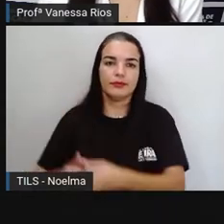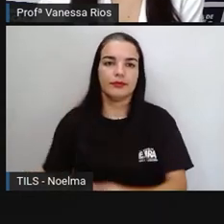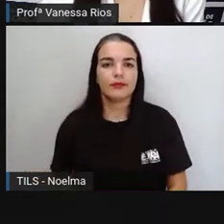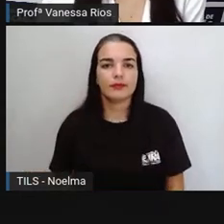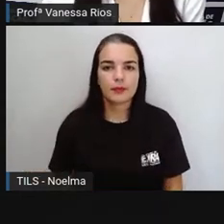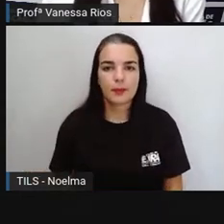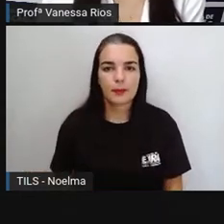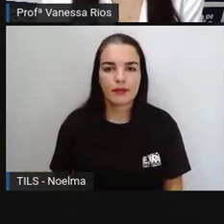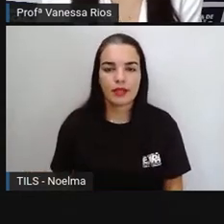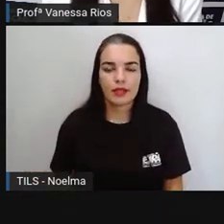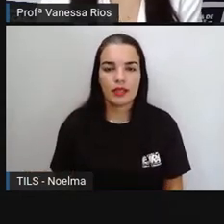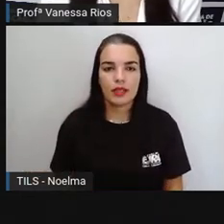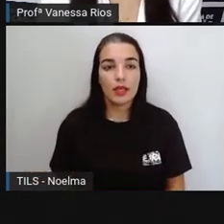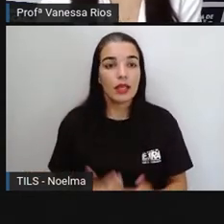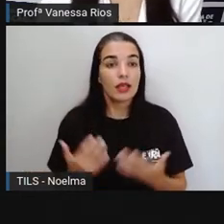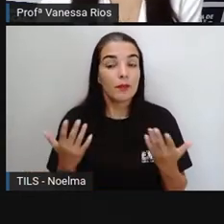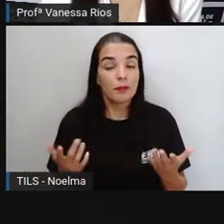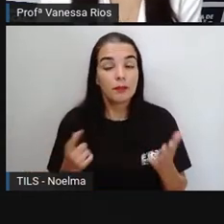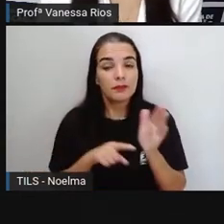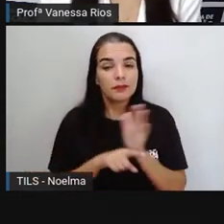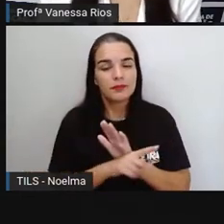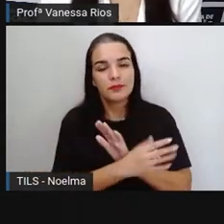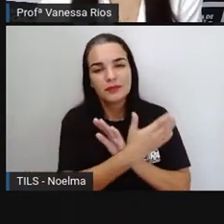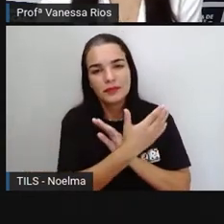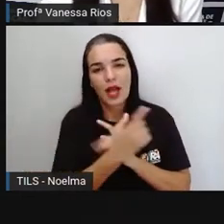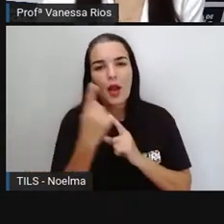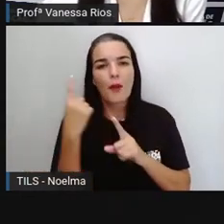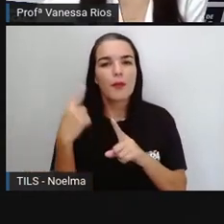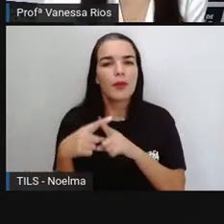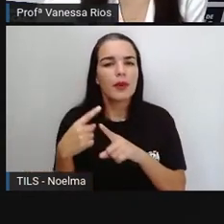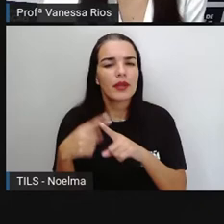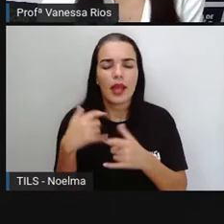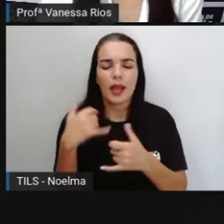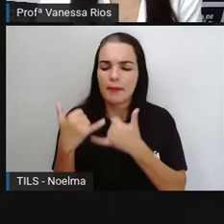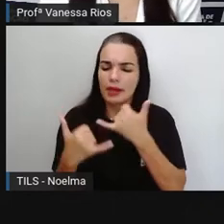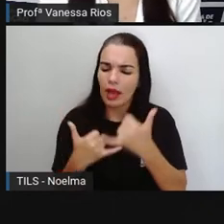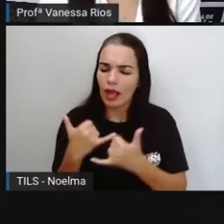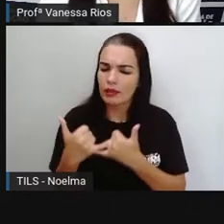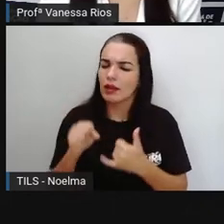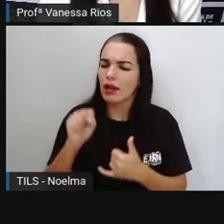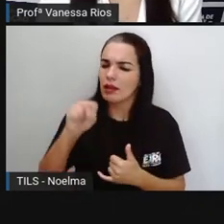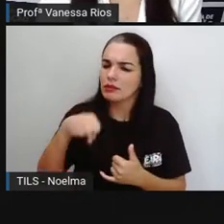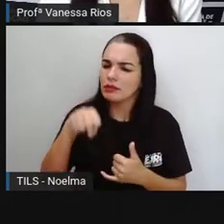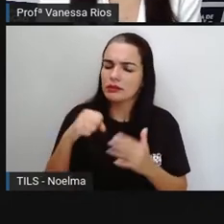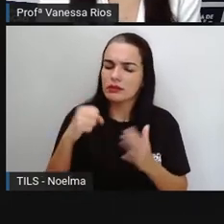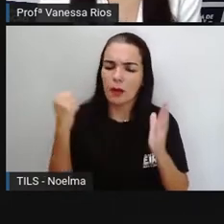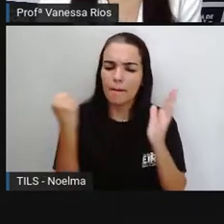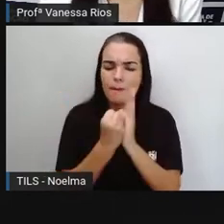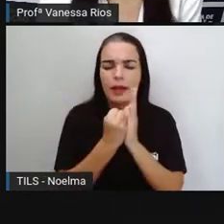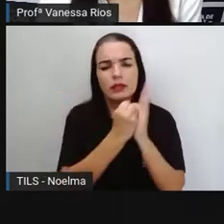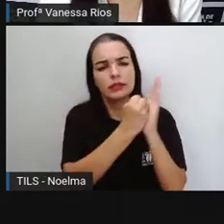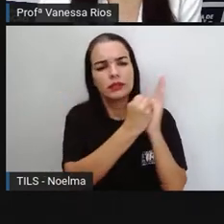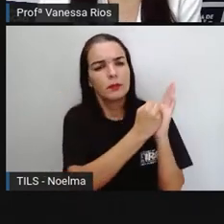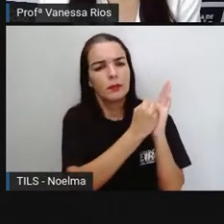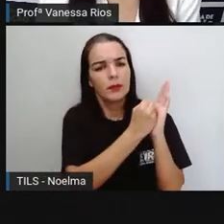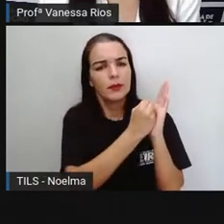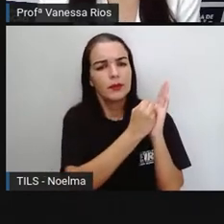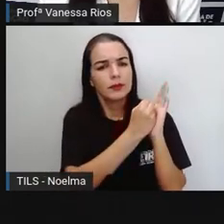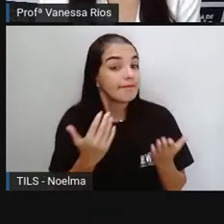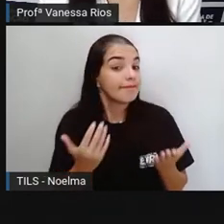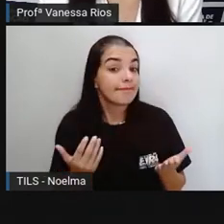E aí é por isso que a Pro colocou essa pergunta, para a gente entender por que as brincadeiras, elas são consideradas